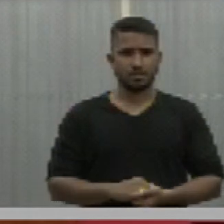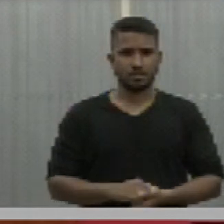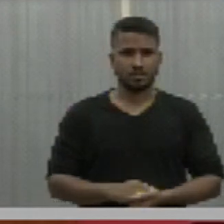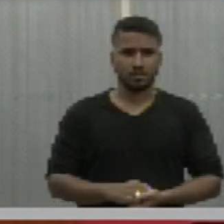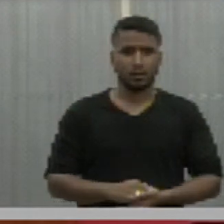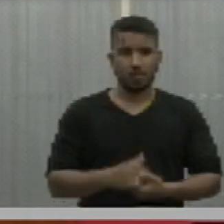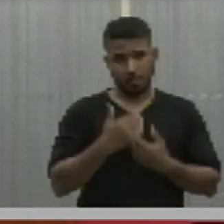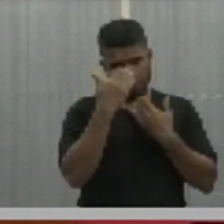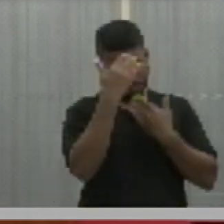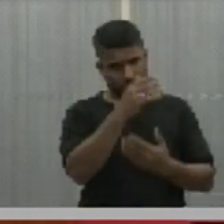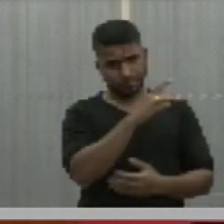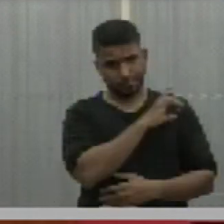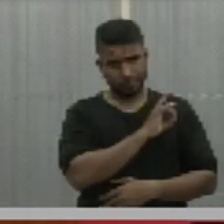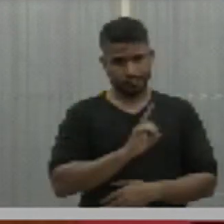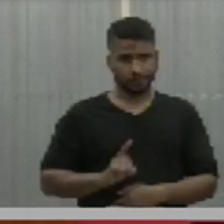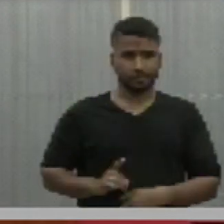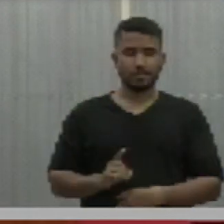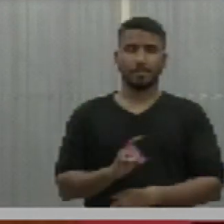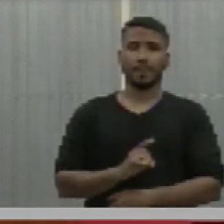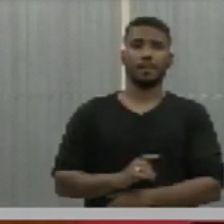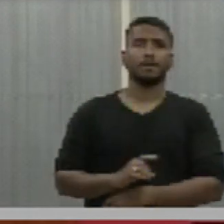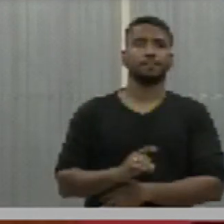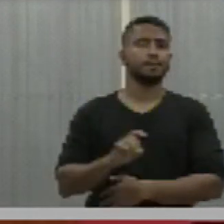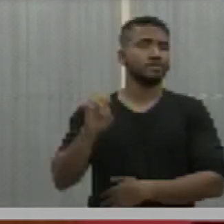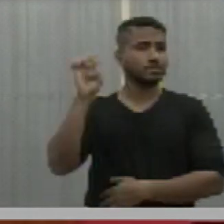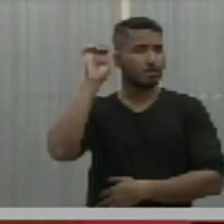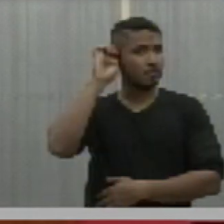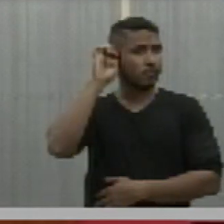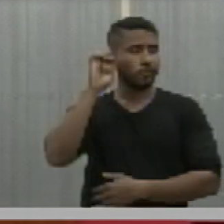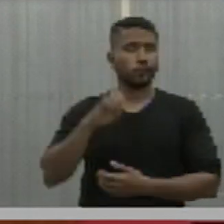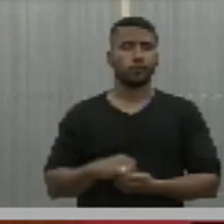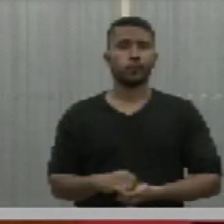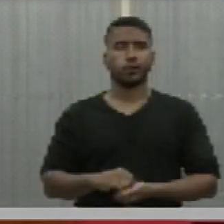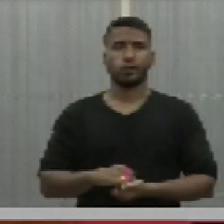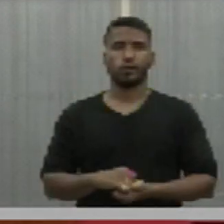Obrigado, deputado Evaldo Gomes.